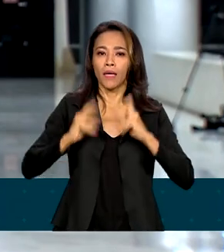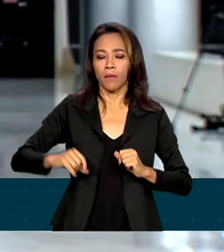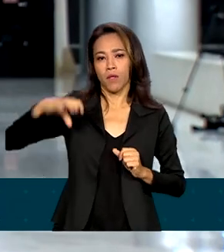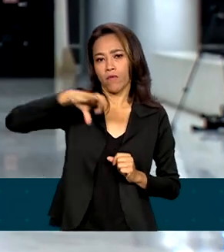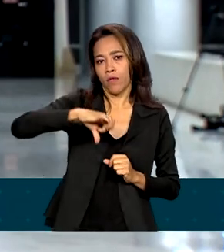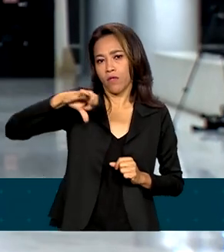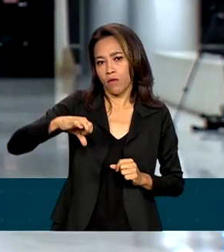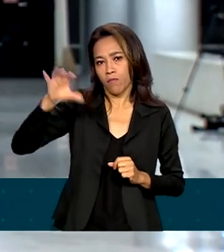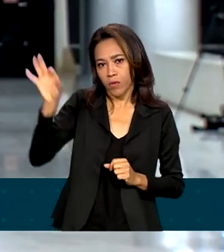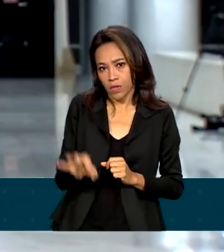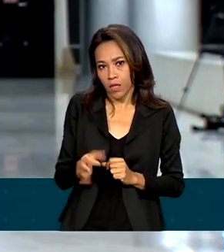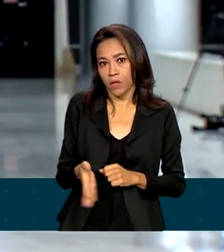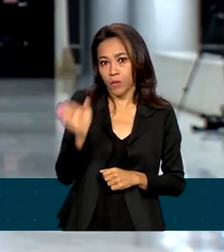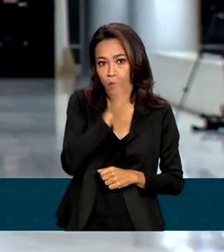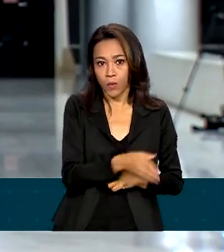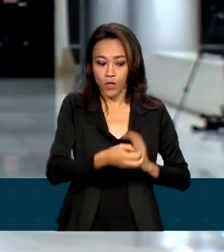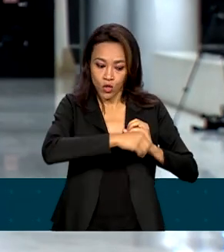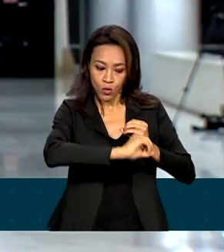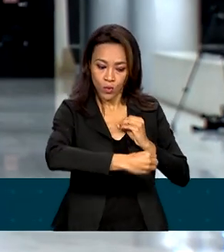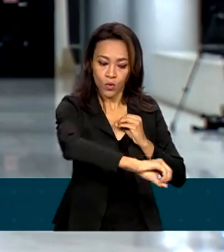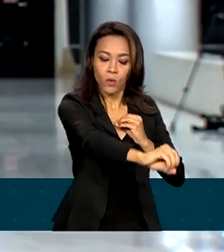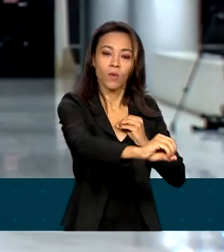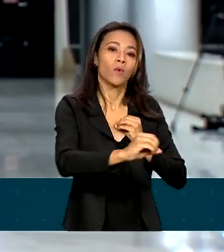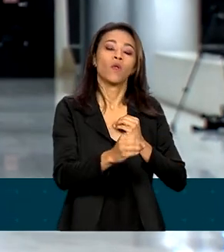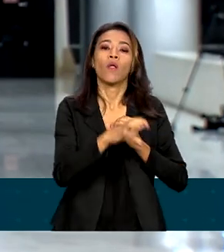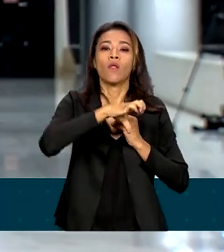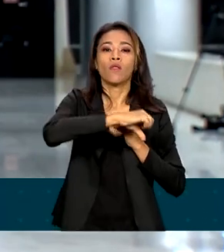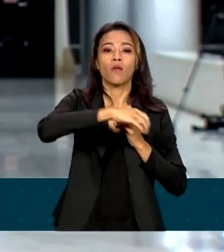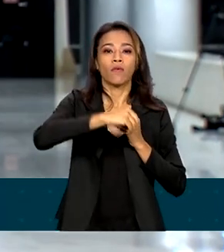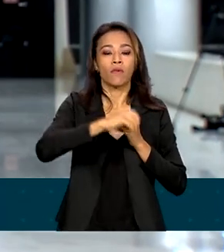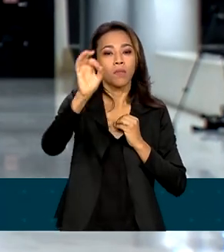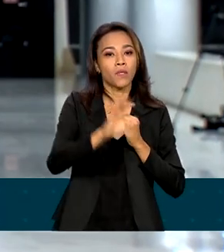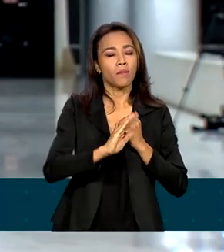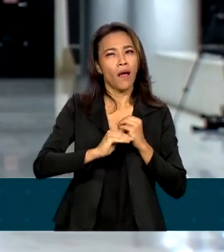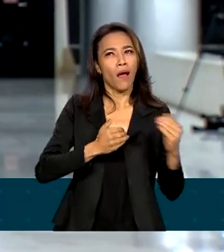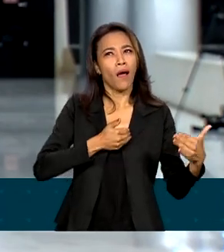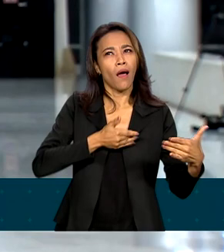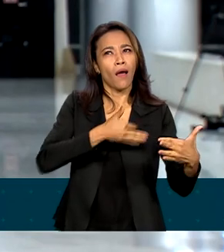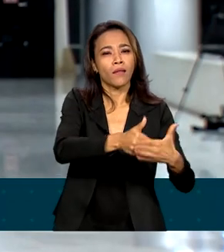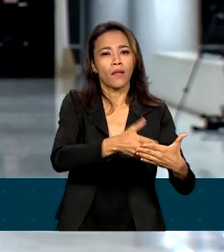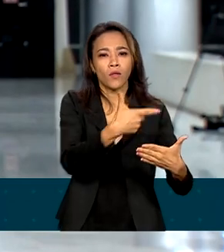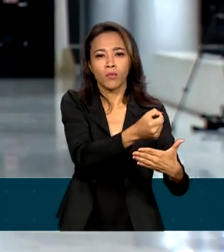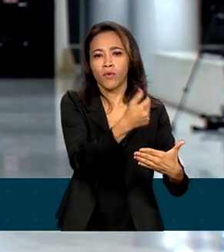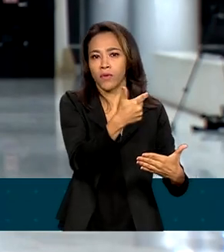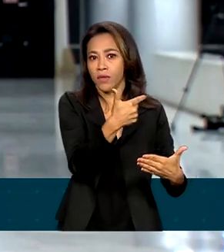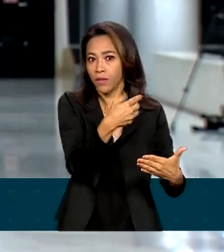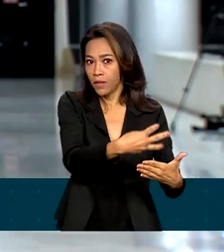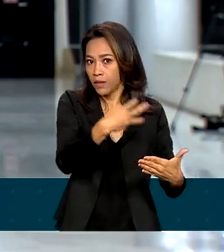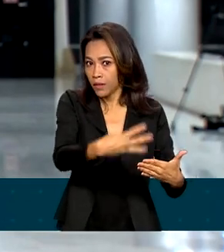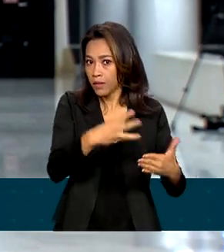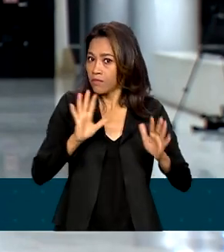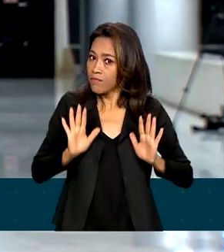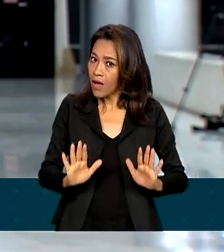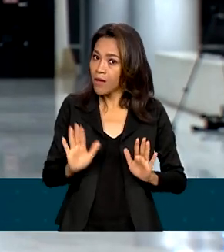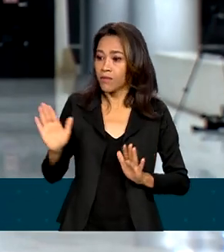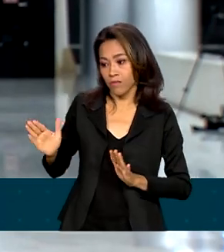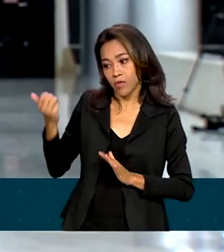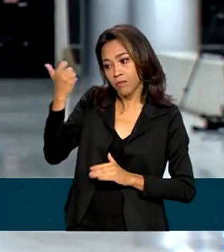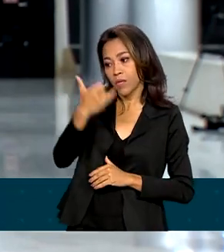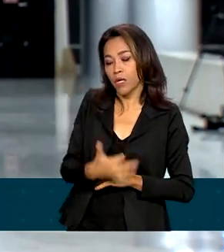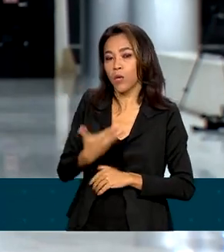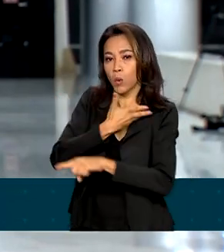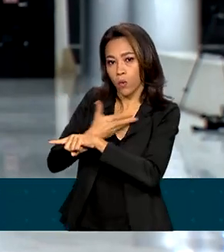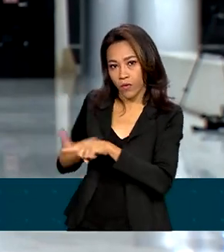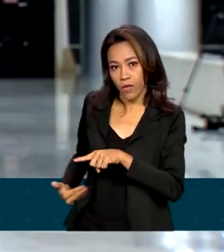das casas e coleta de esgoto em 90% até 2033. Mas, de acordo com o governo, as regras